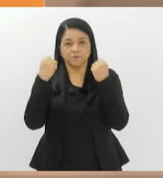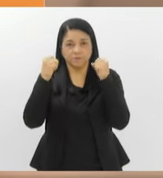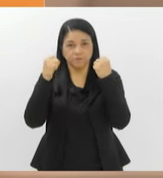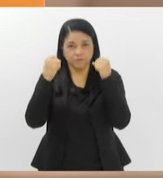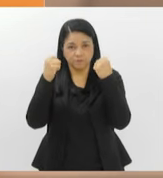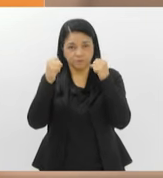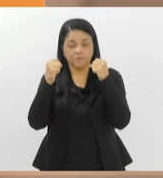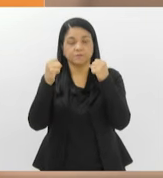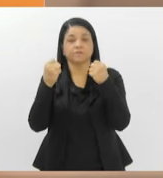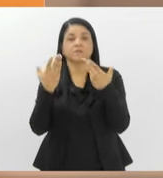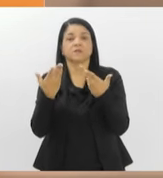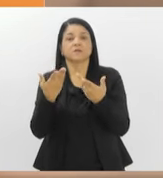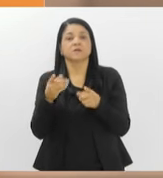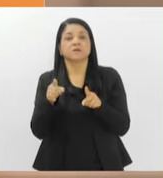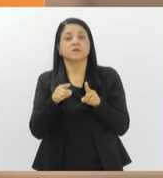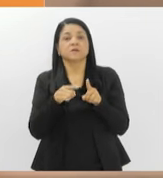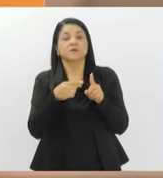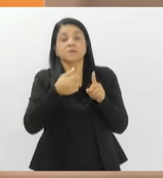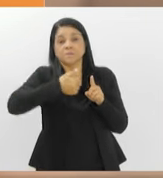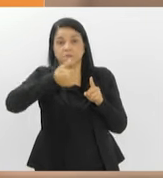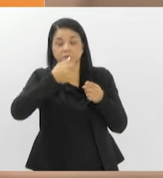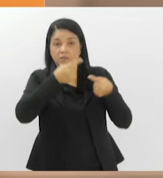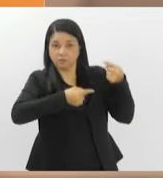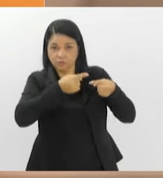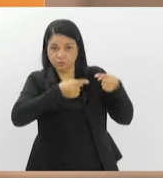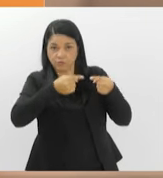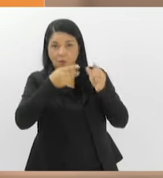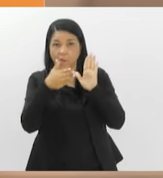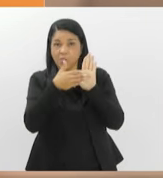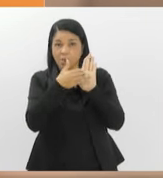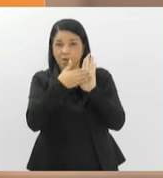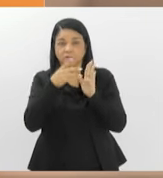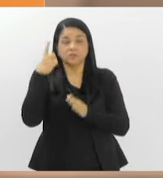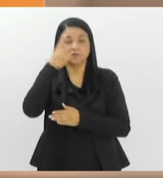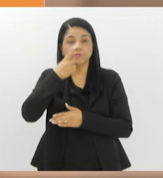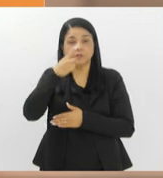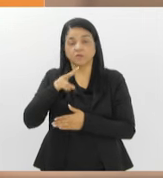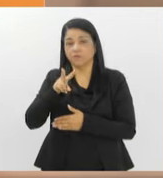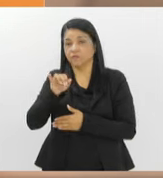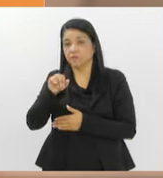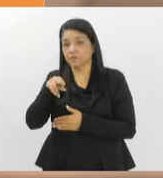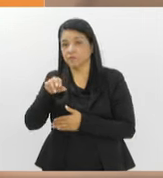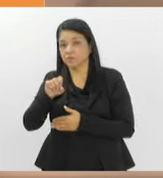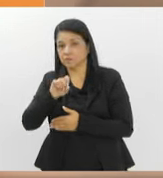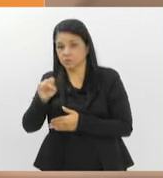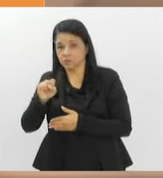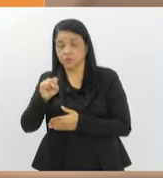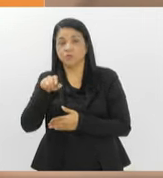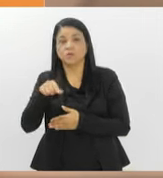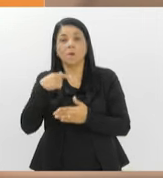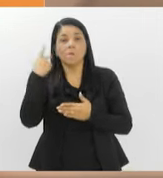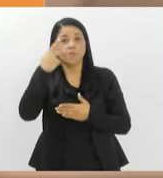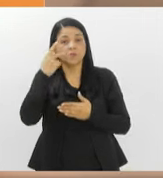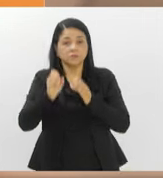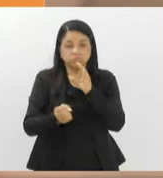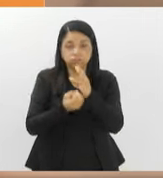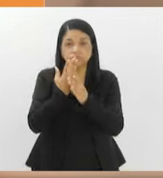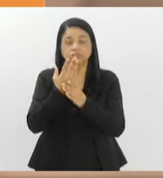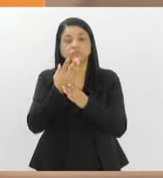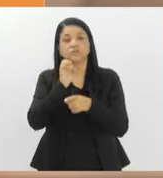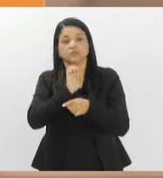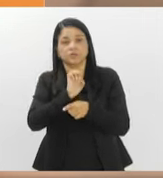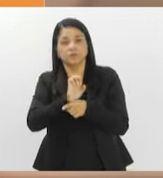reabilitação. Em primeira discussão, uma proposta do deputado Vinícius Cozolino, que cria a política estadual de